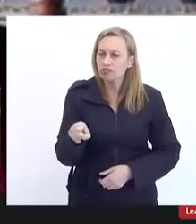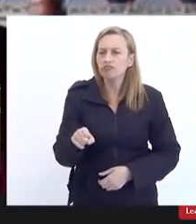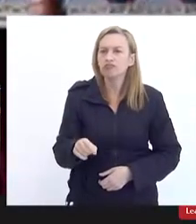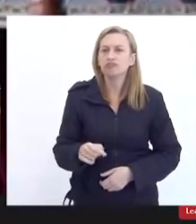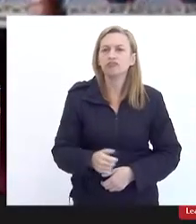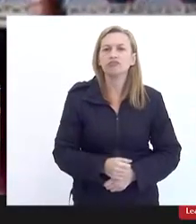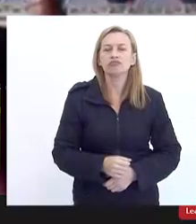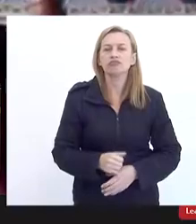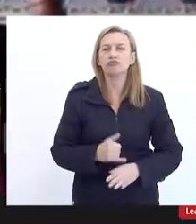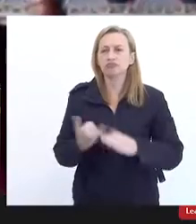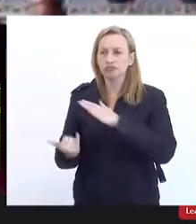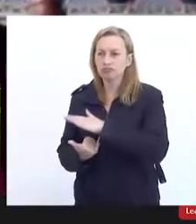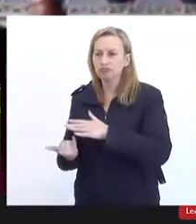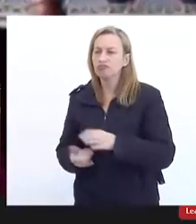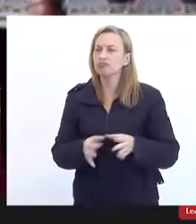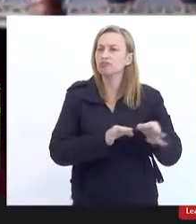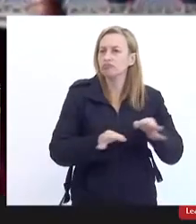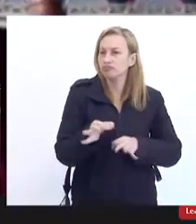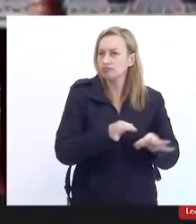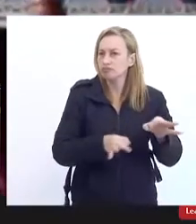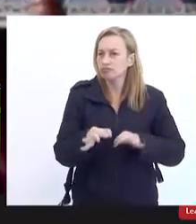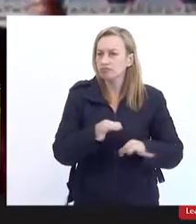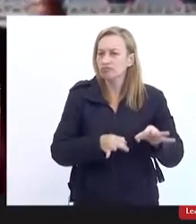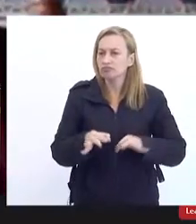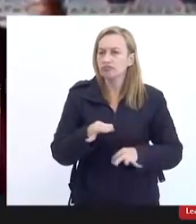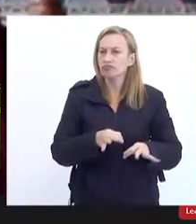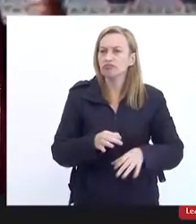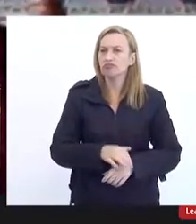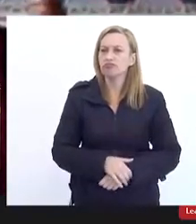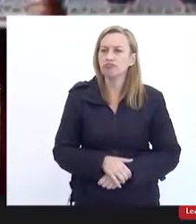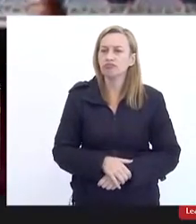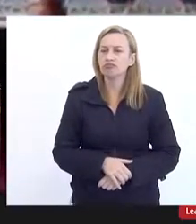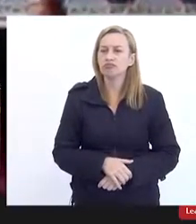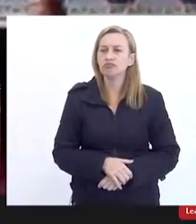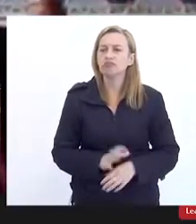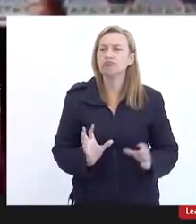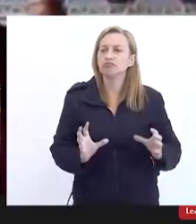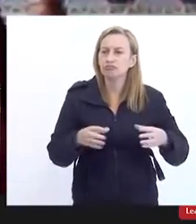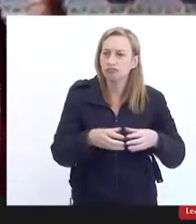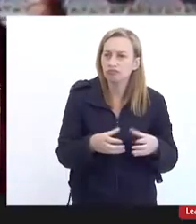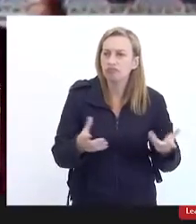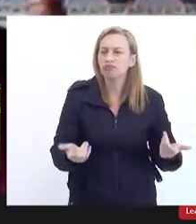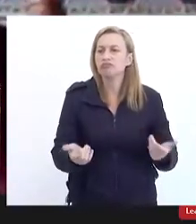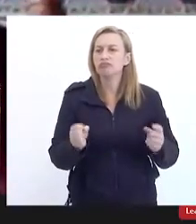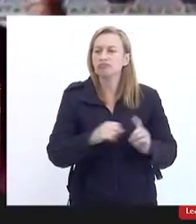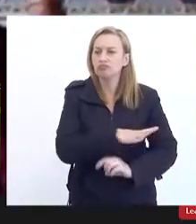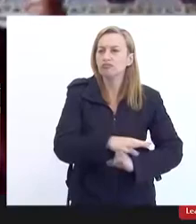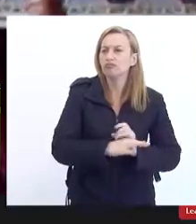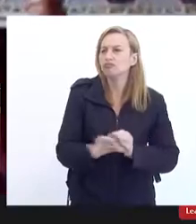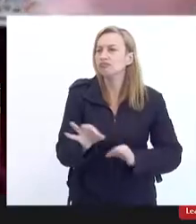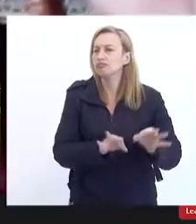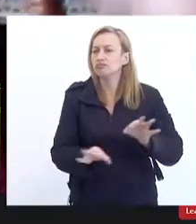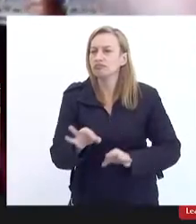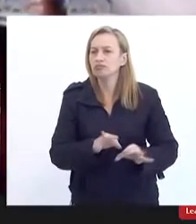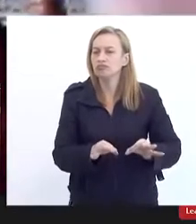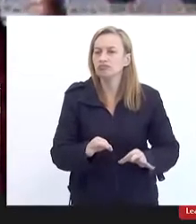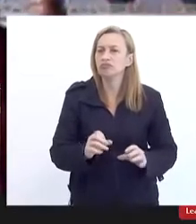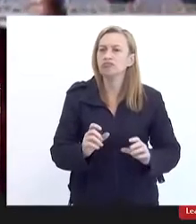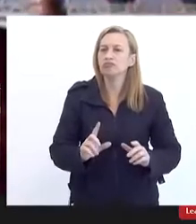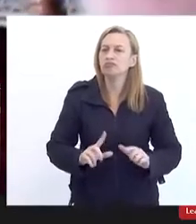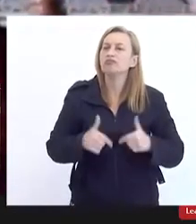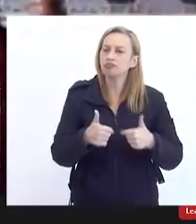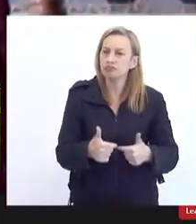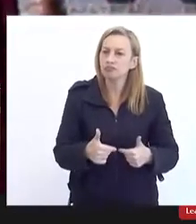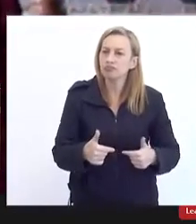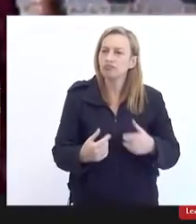as entidades que as organizações que os comitês que a sociedade civil organizada atue